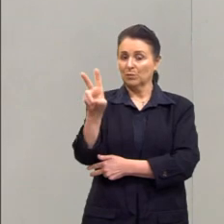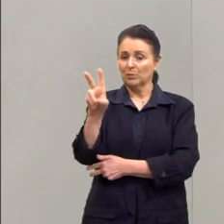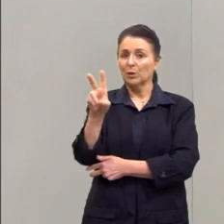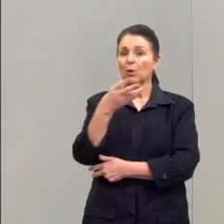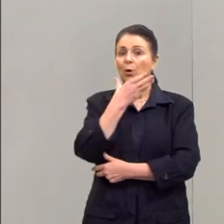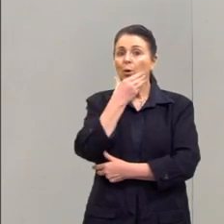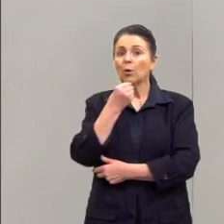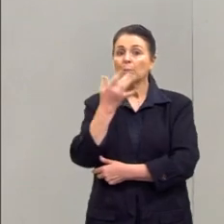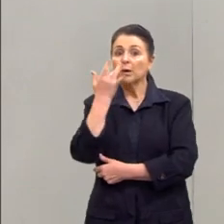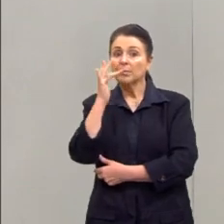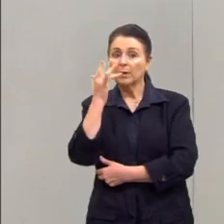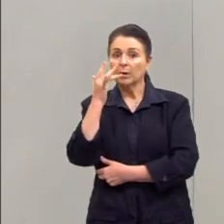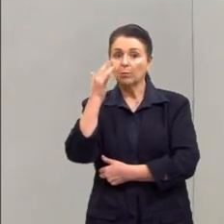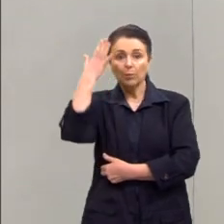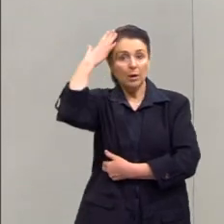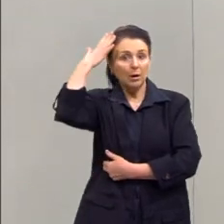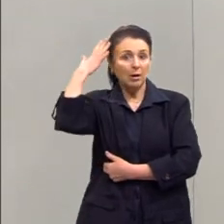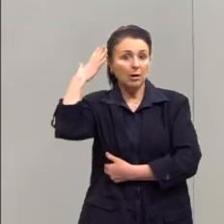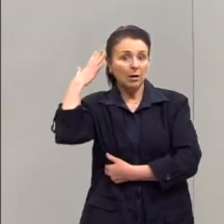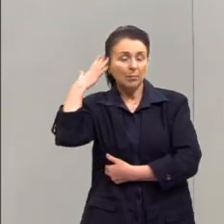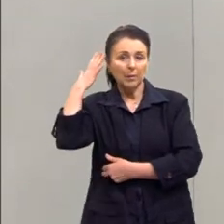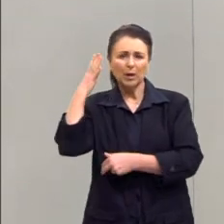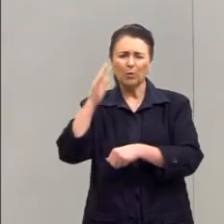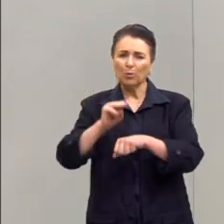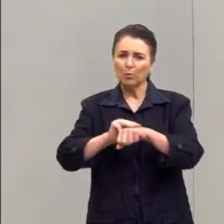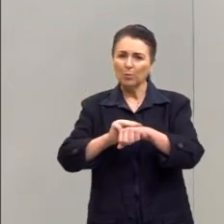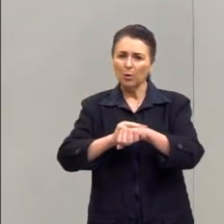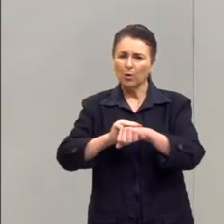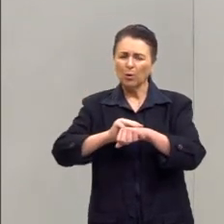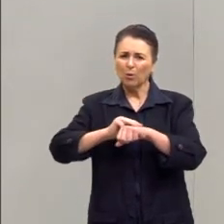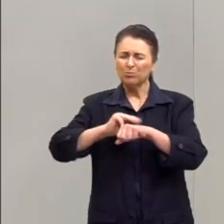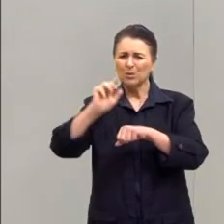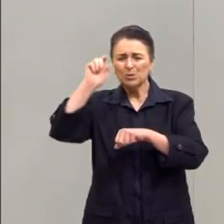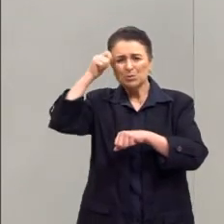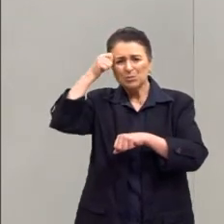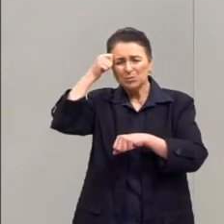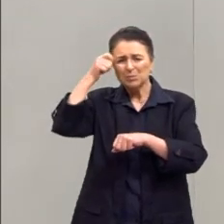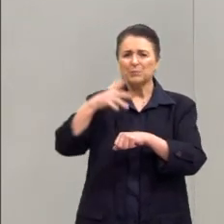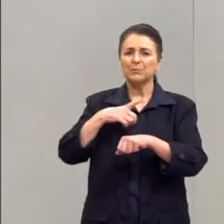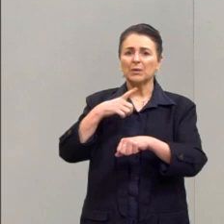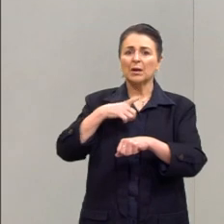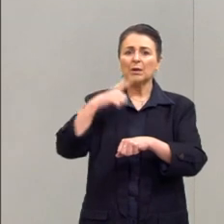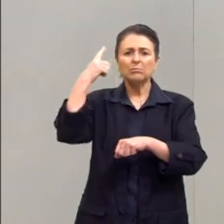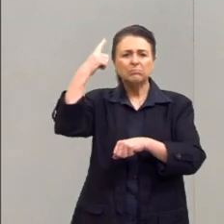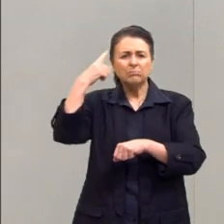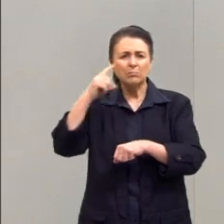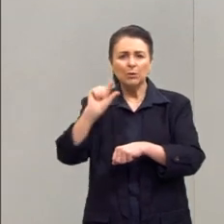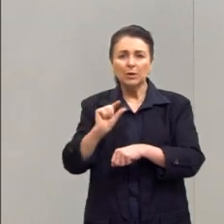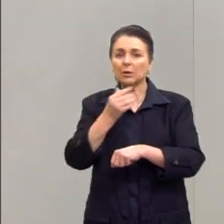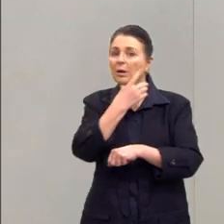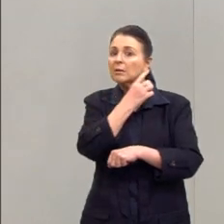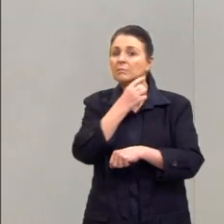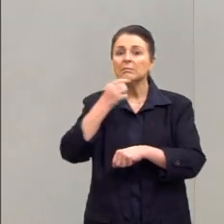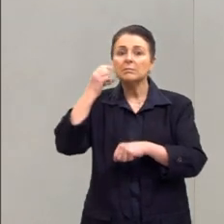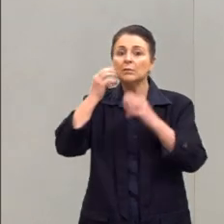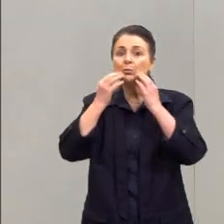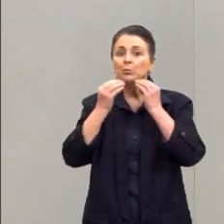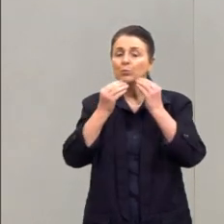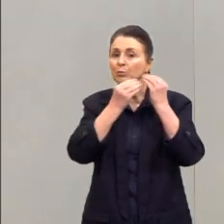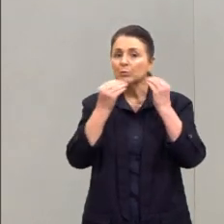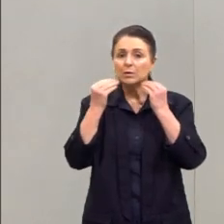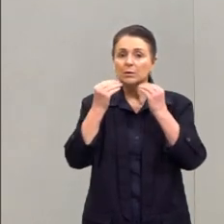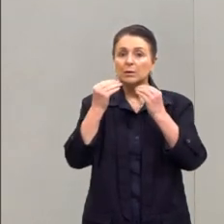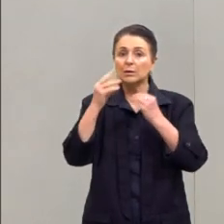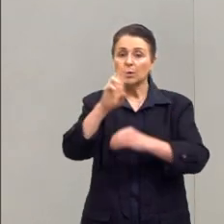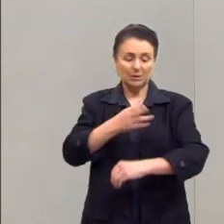branco, tenho cabelo castanho bem escuro, levemente cacheado, a barba castanha mais comprida. Eu estou com a